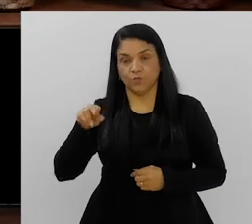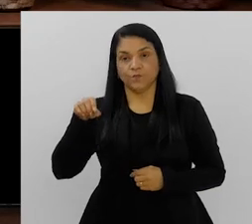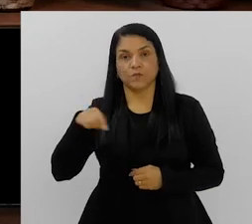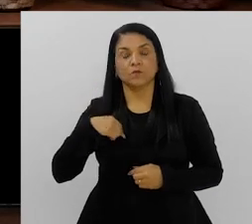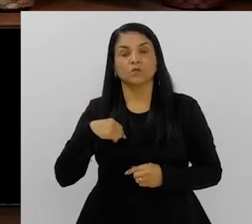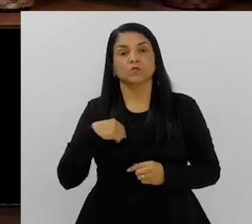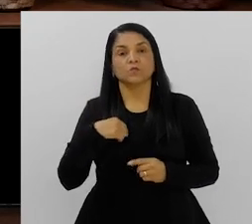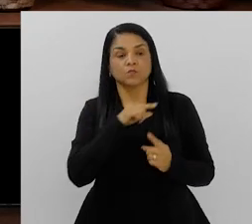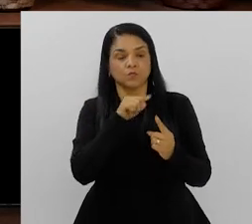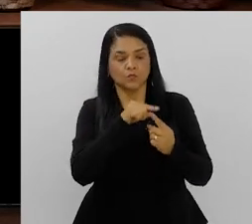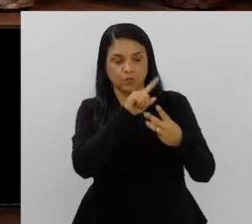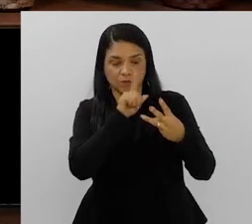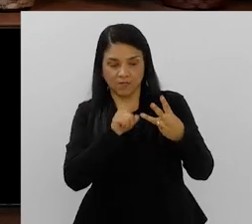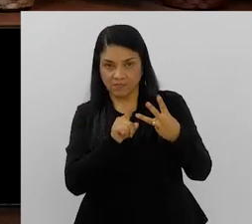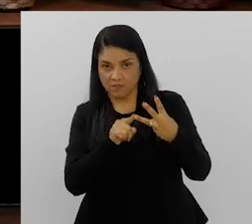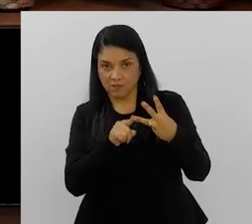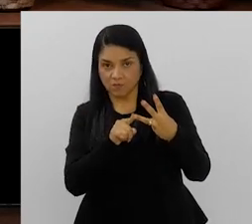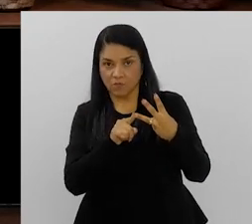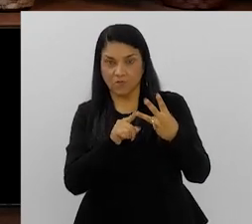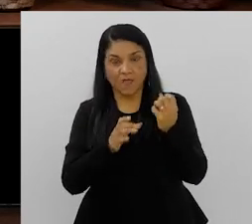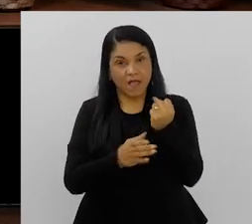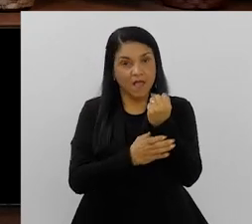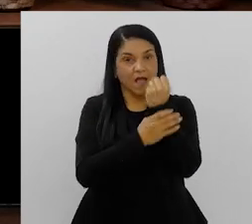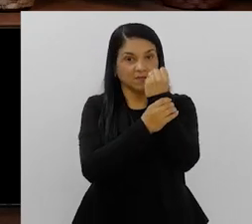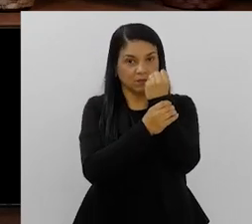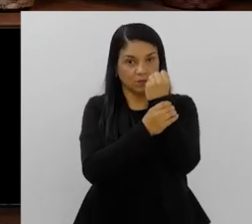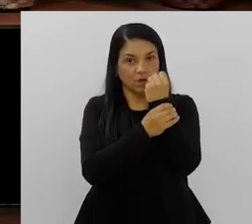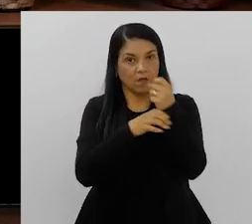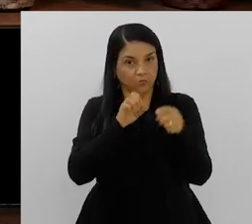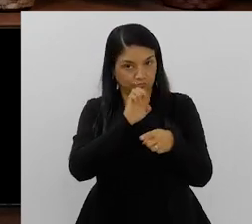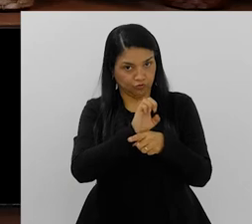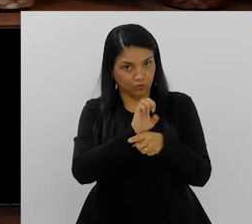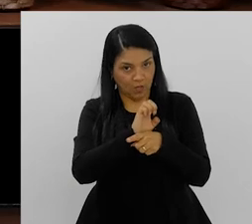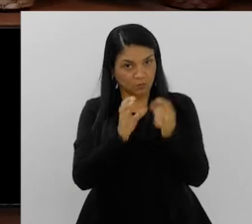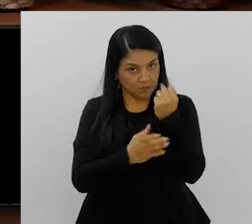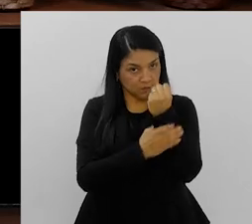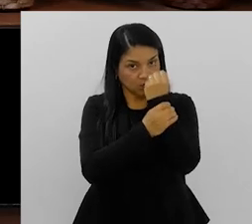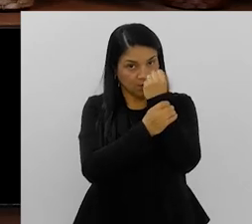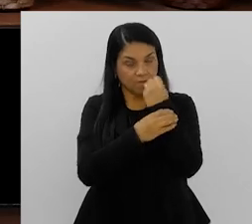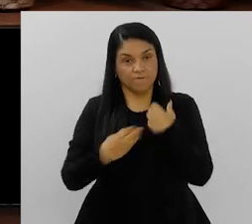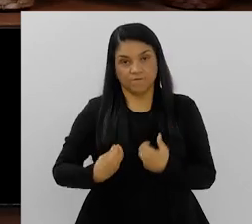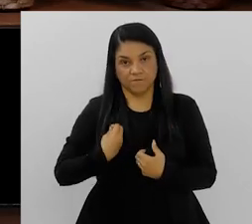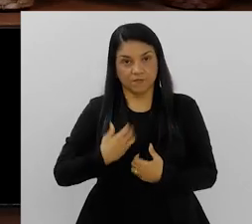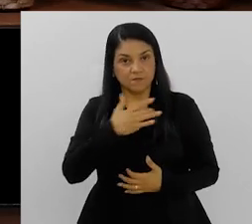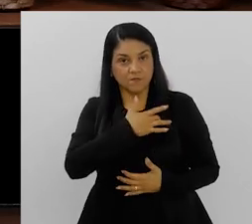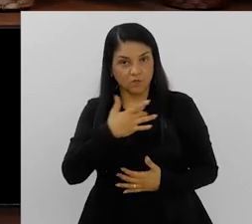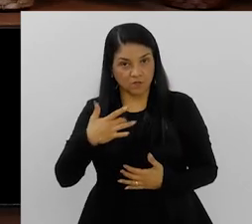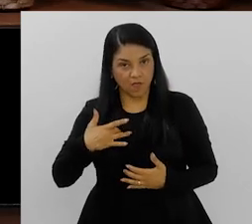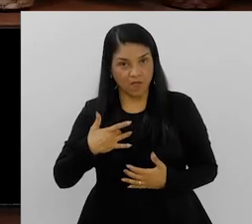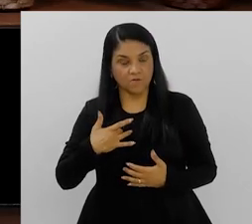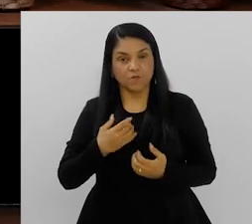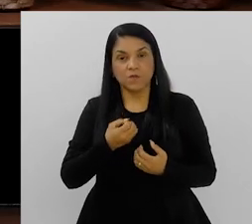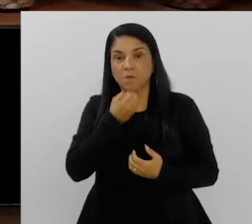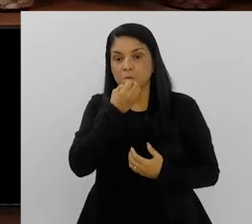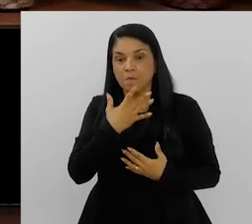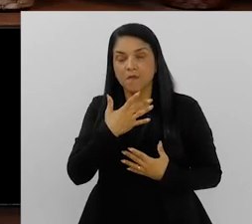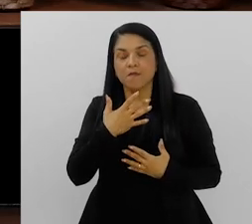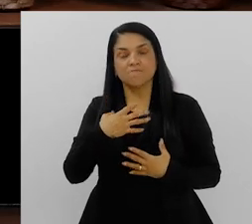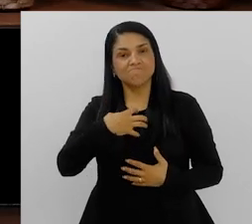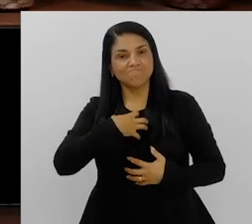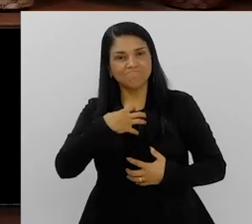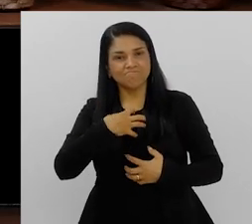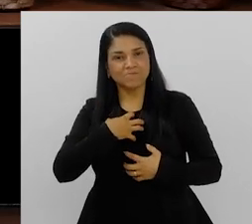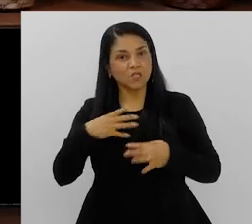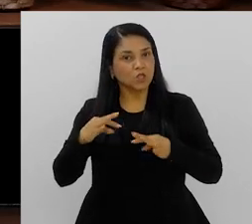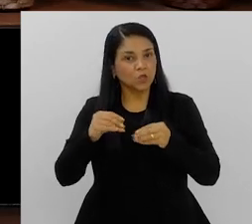Nações Unidas, que no Objetivo 3 fala assegurar, os Estados devem assegurar uma vida saudável e promover o bem